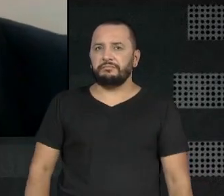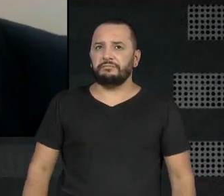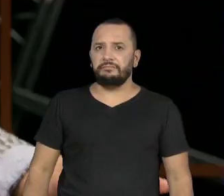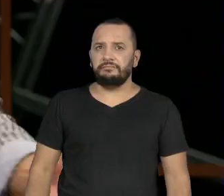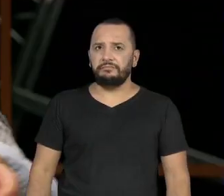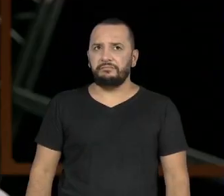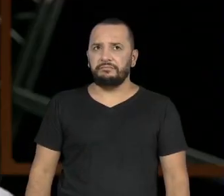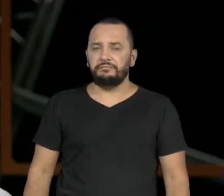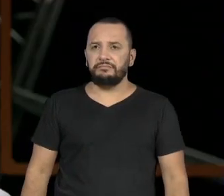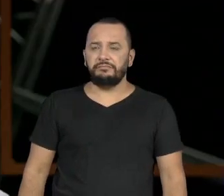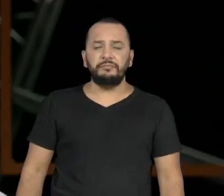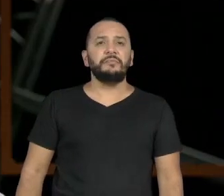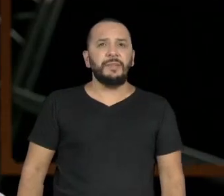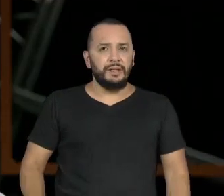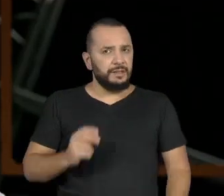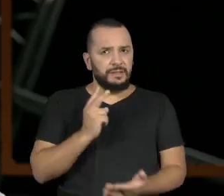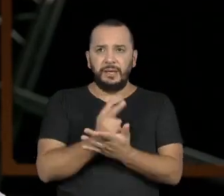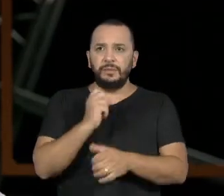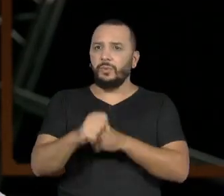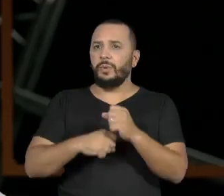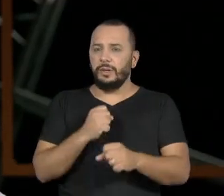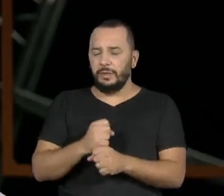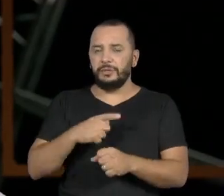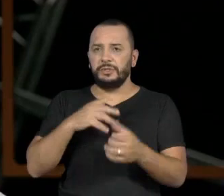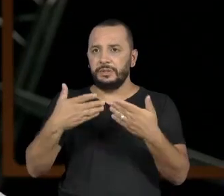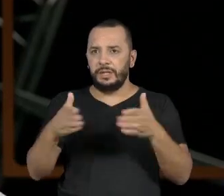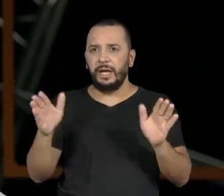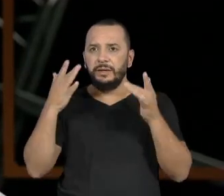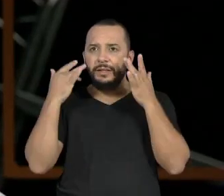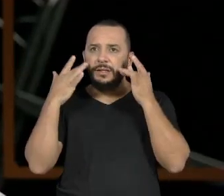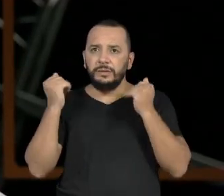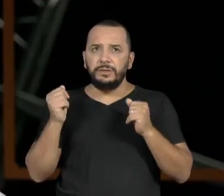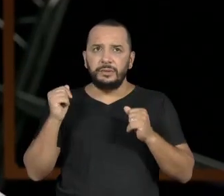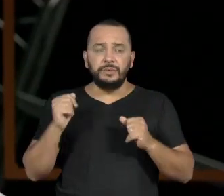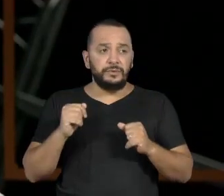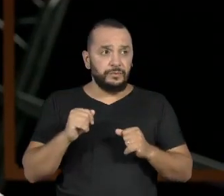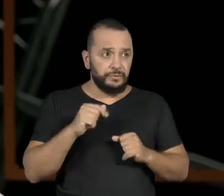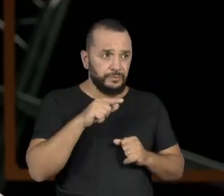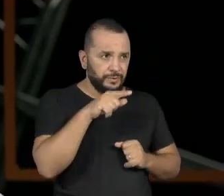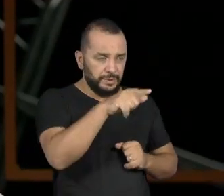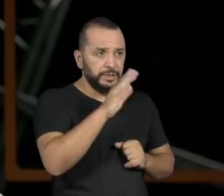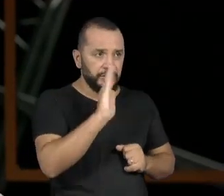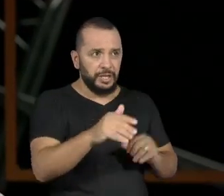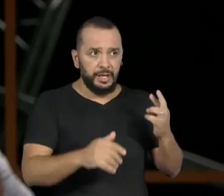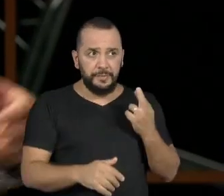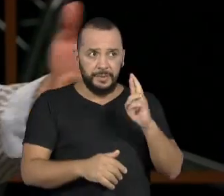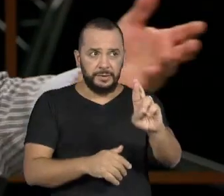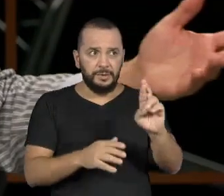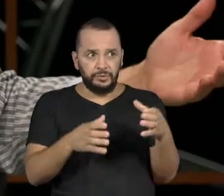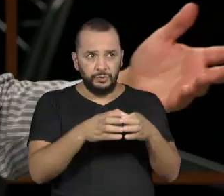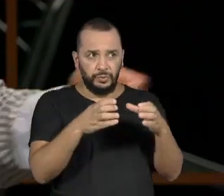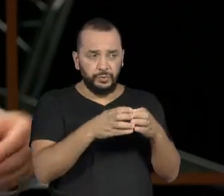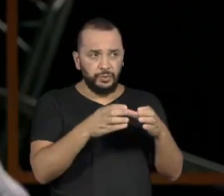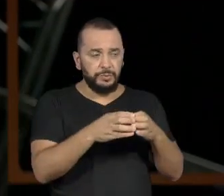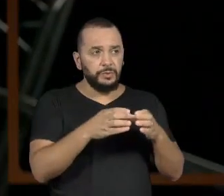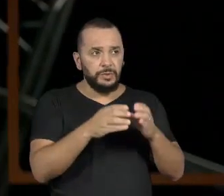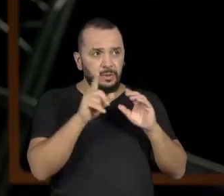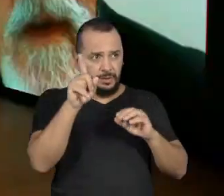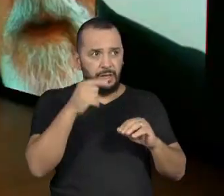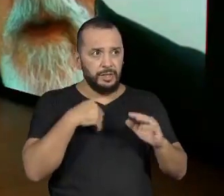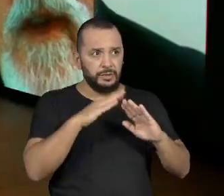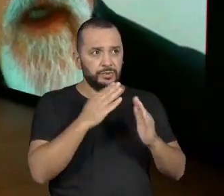Eu sei que doar o Dr. Alfredo, né? É. Você foi, inclusive, orador de uma das turmas da EAD, da formatura, não foi?